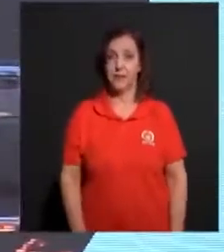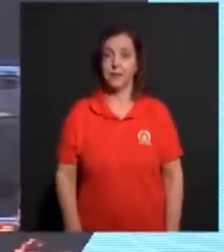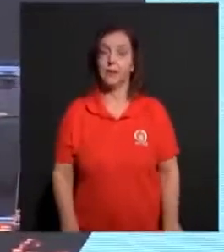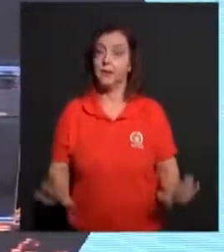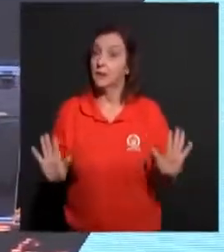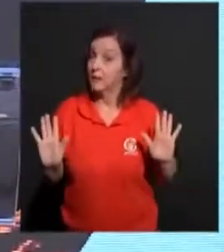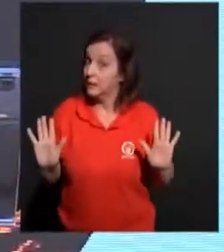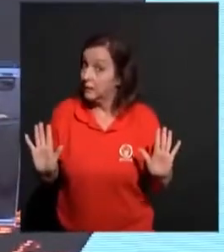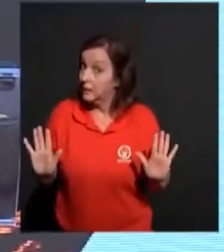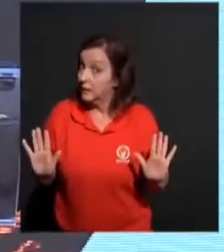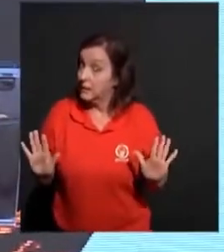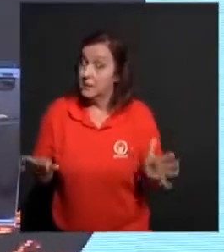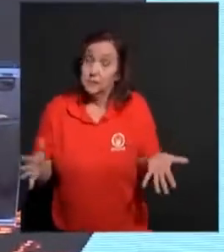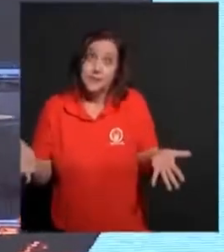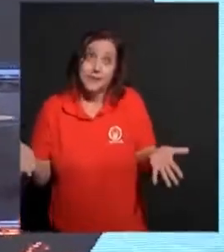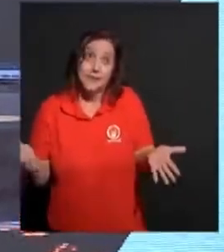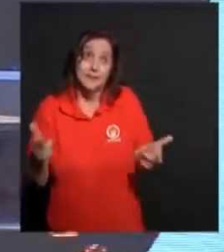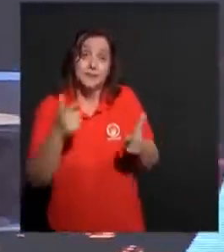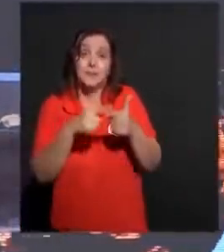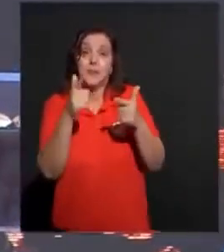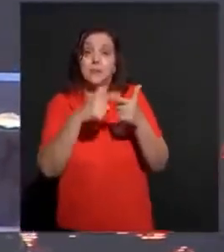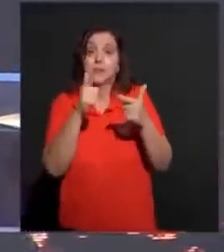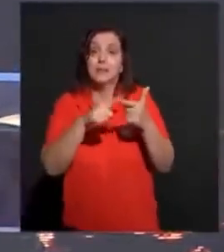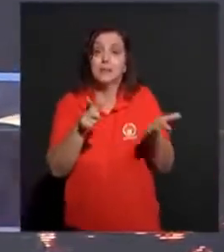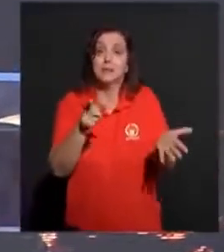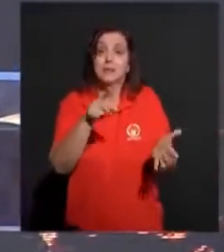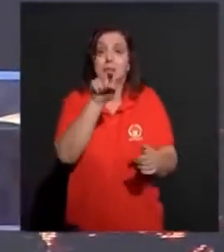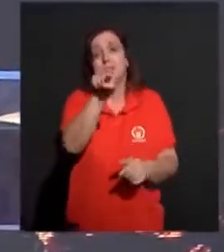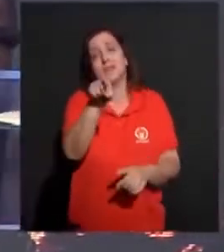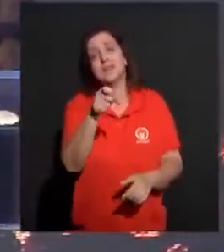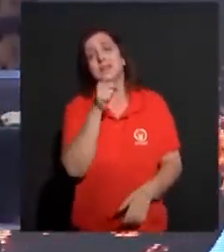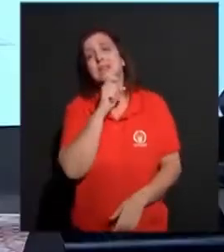Porque algo aconteceu. E você se distanciou.